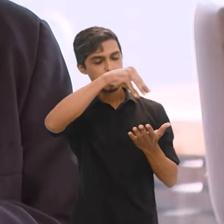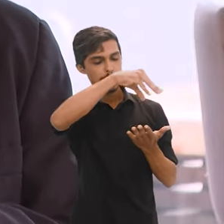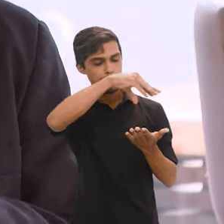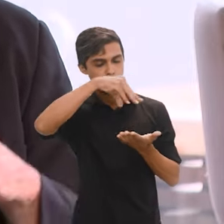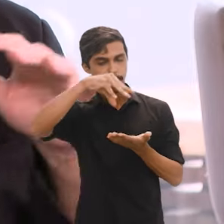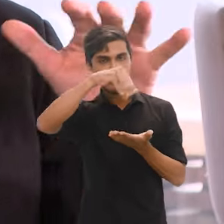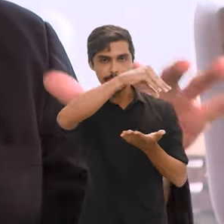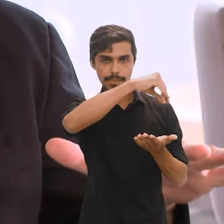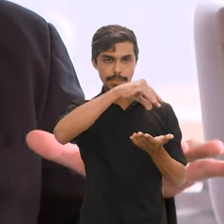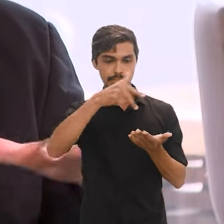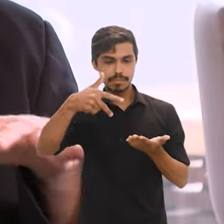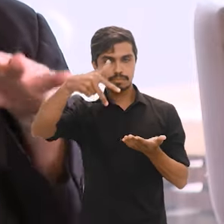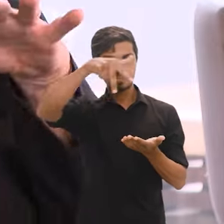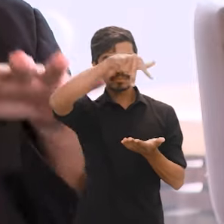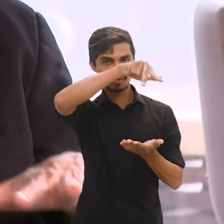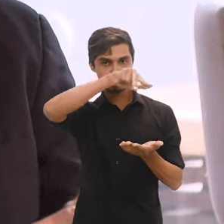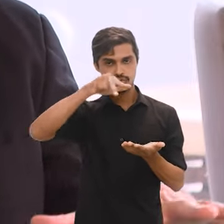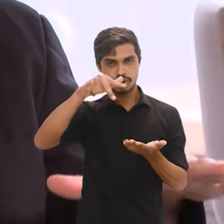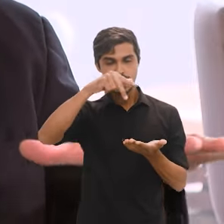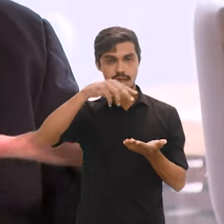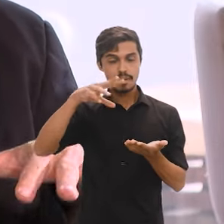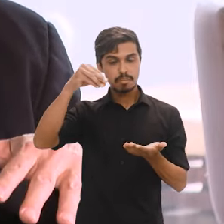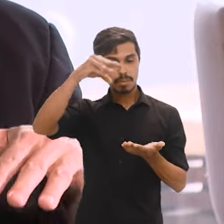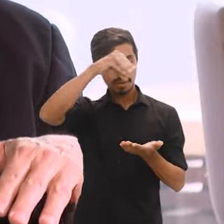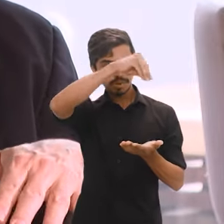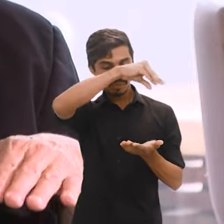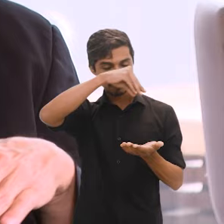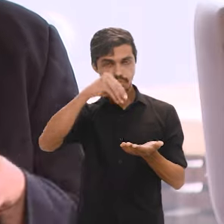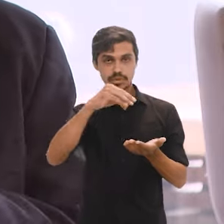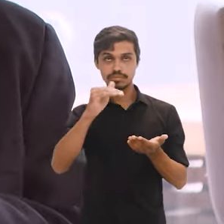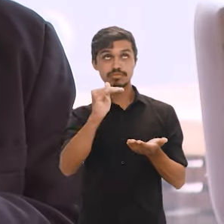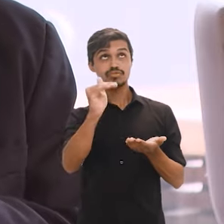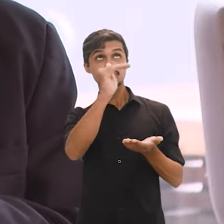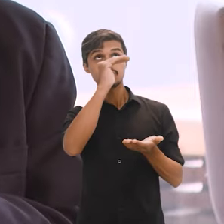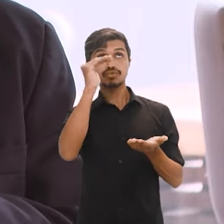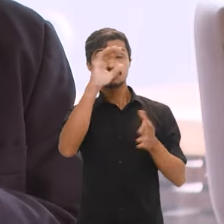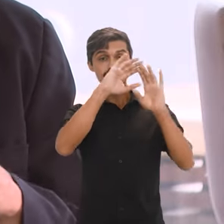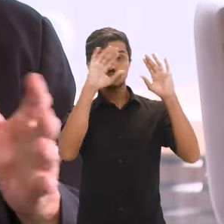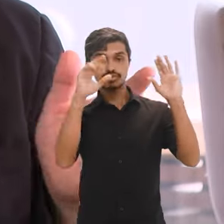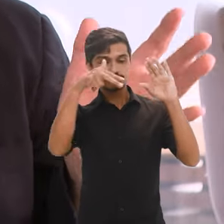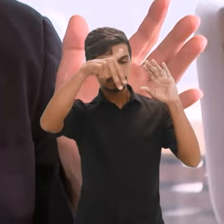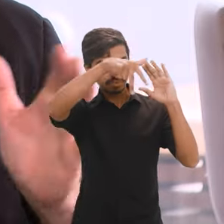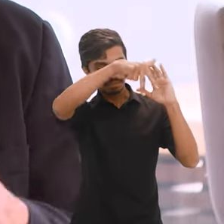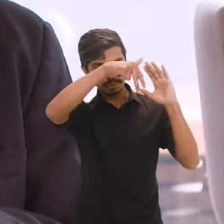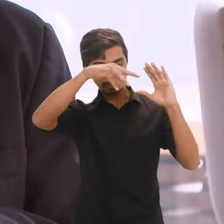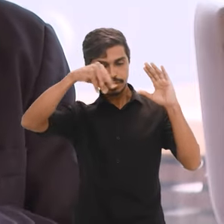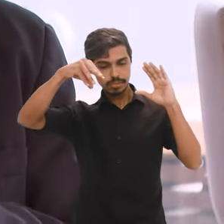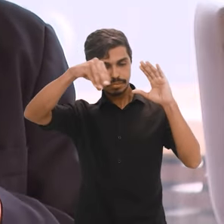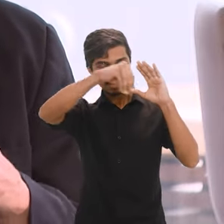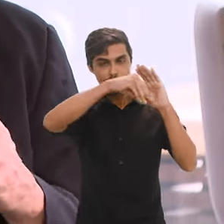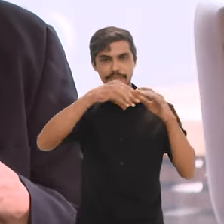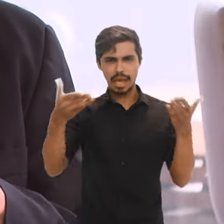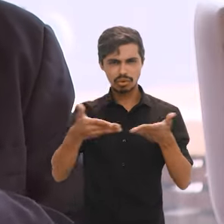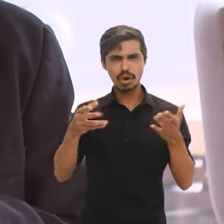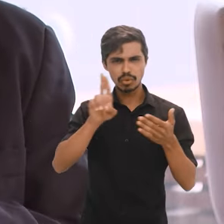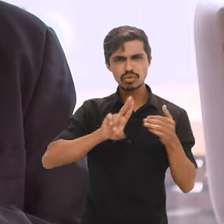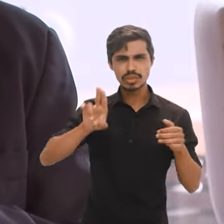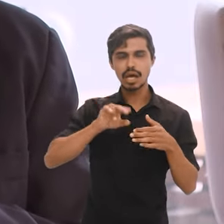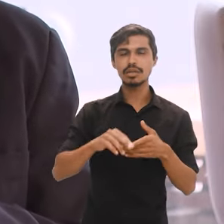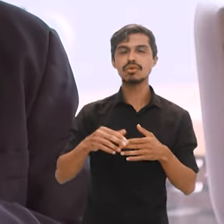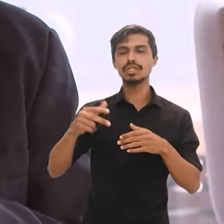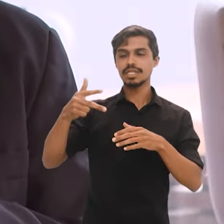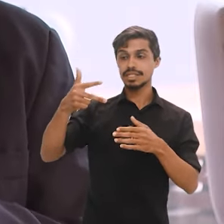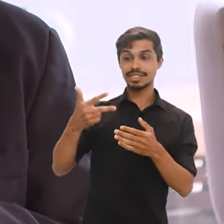aerofotogramétrico dos anos 40, fotografias tiradas do alto, até mais recentemente, agora utilizando